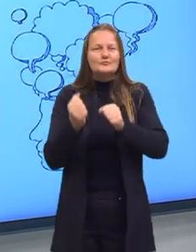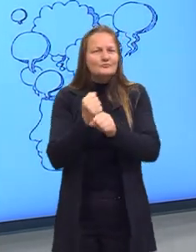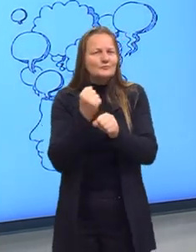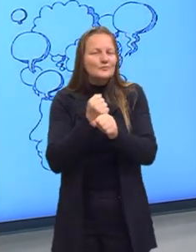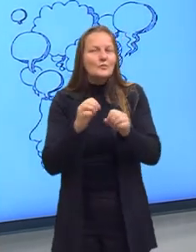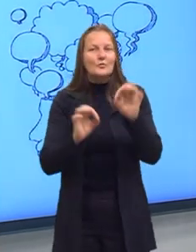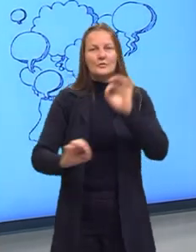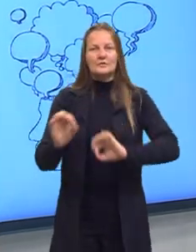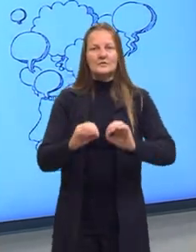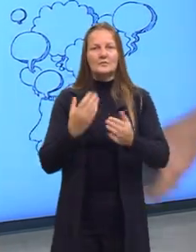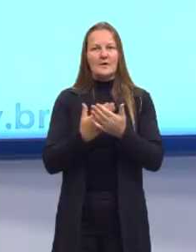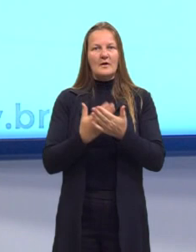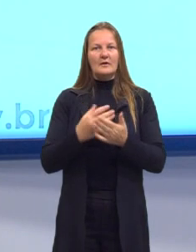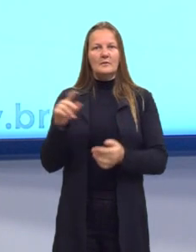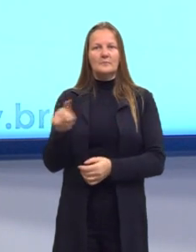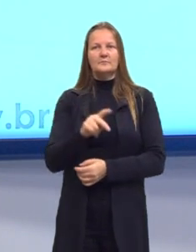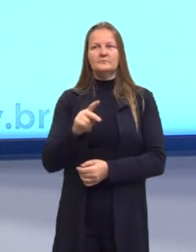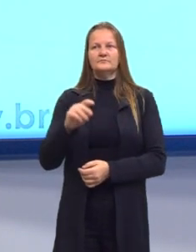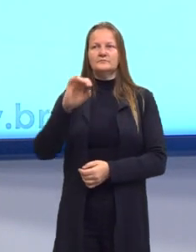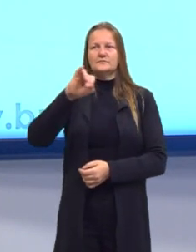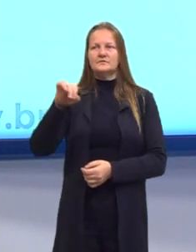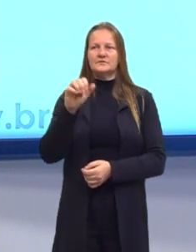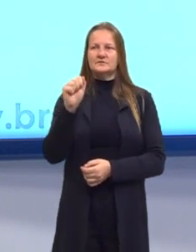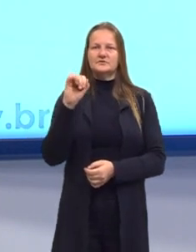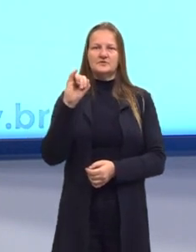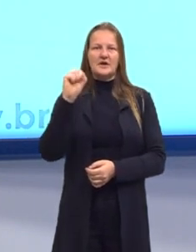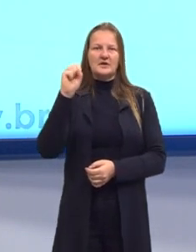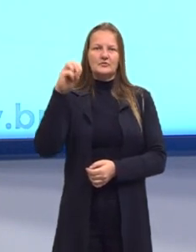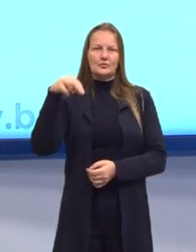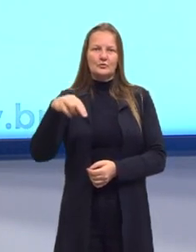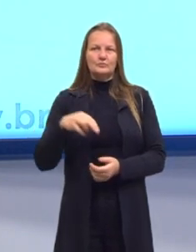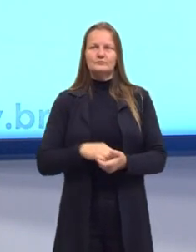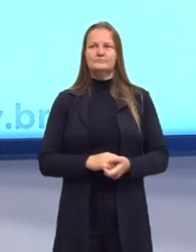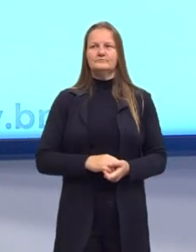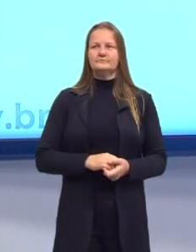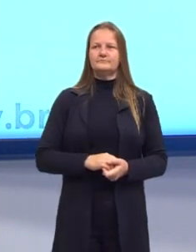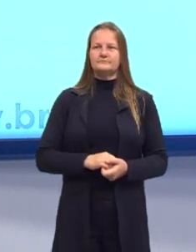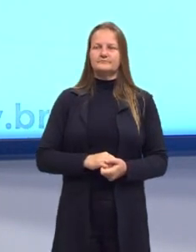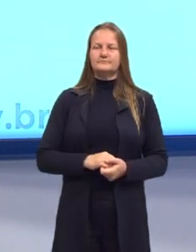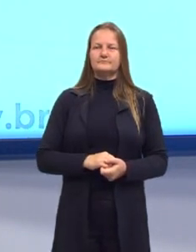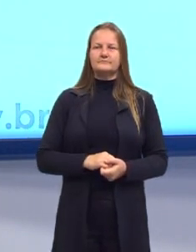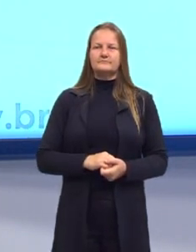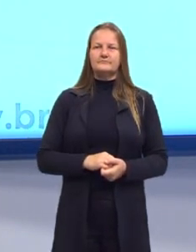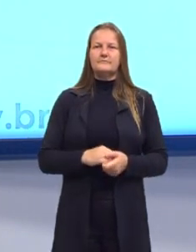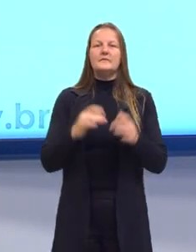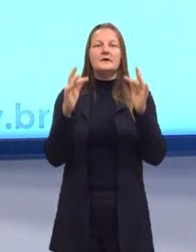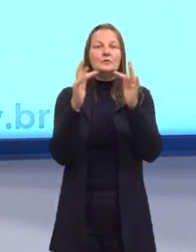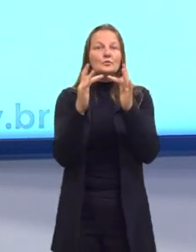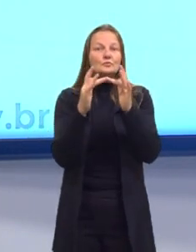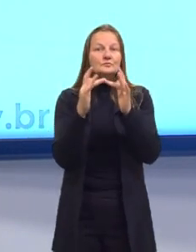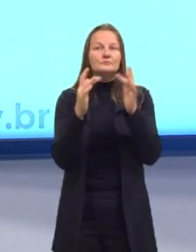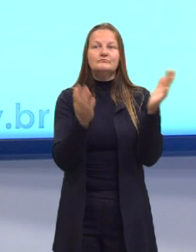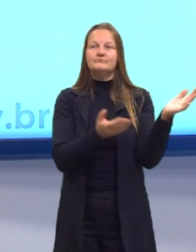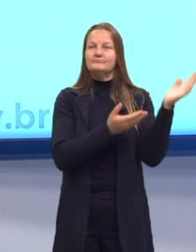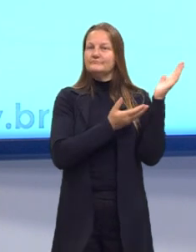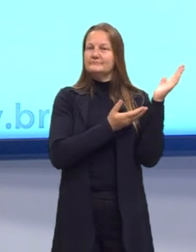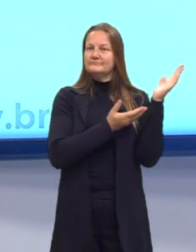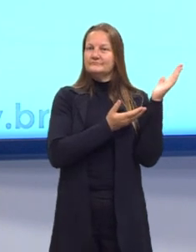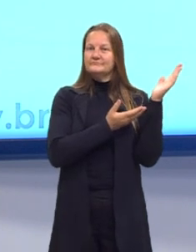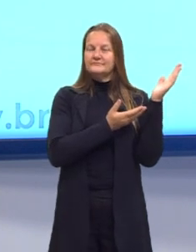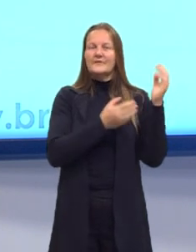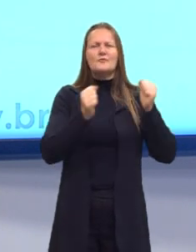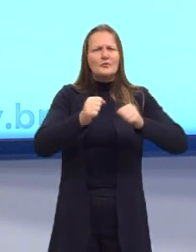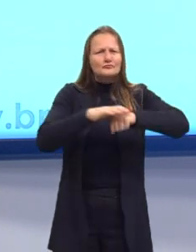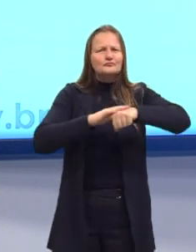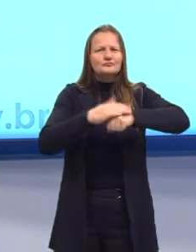preparação dessa aula, o professor Jaysson Paulo Bossa. E aqui também está o nosso endereço, caso você queira nos